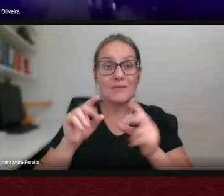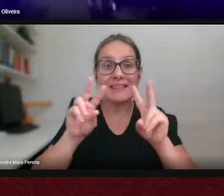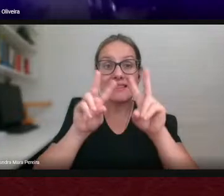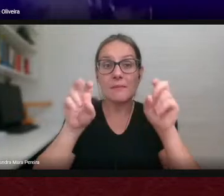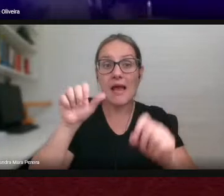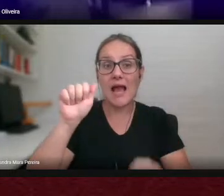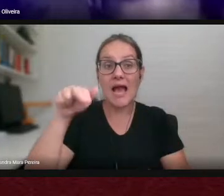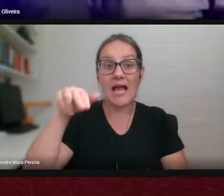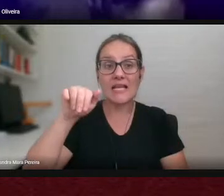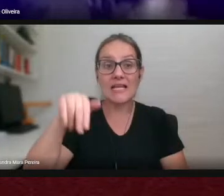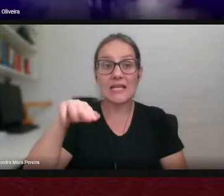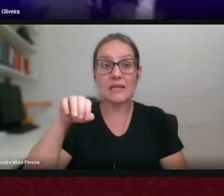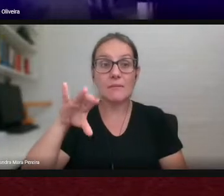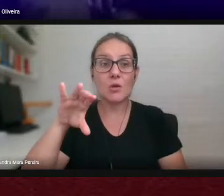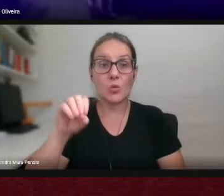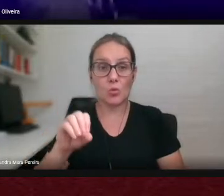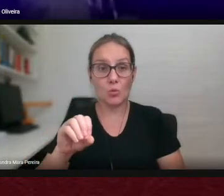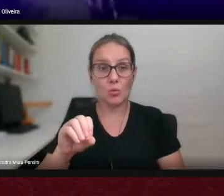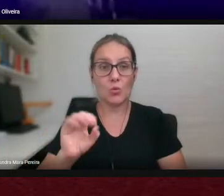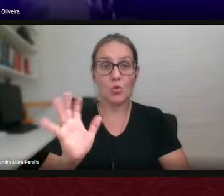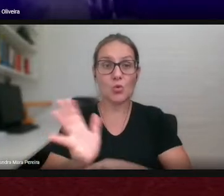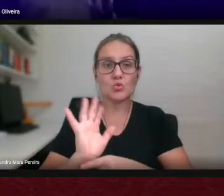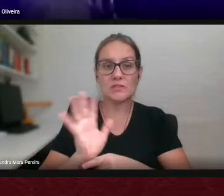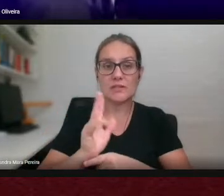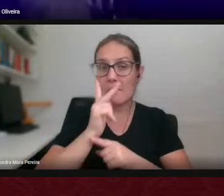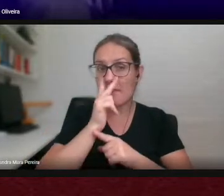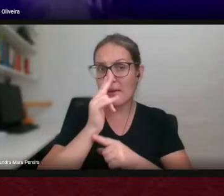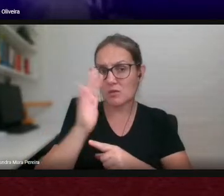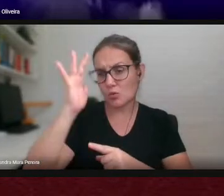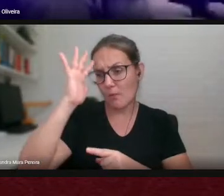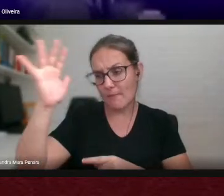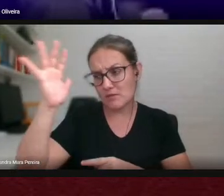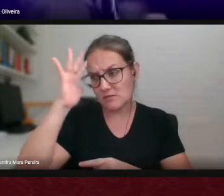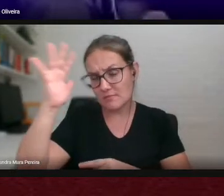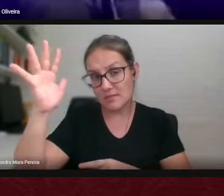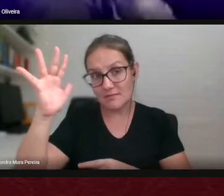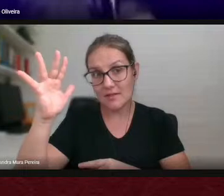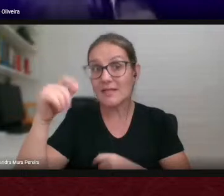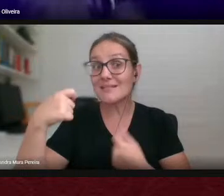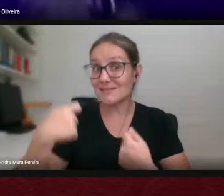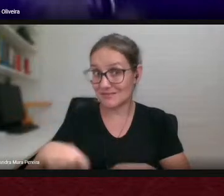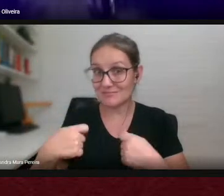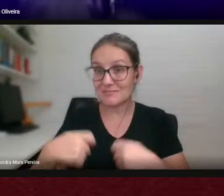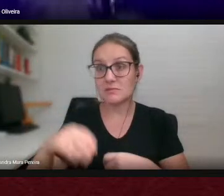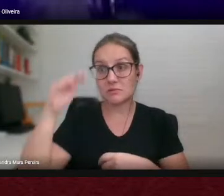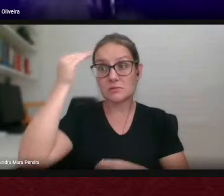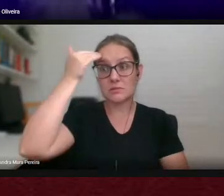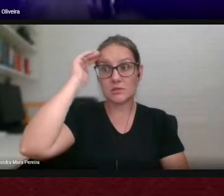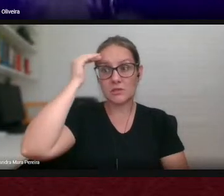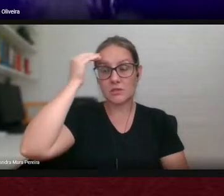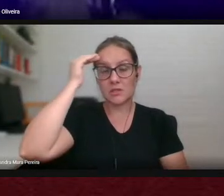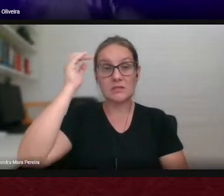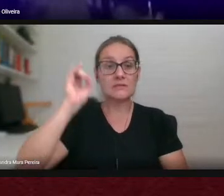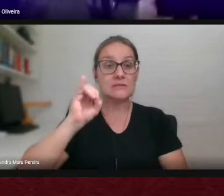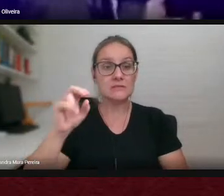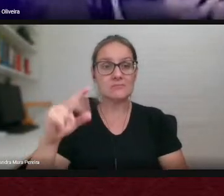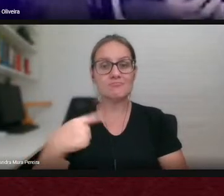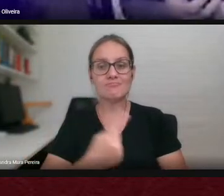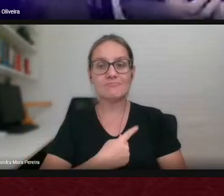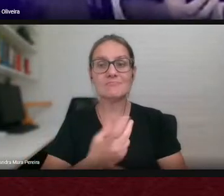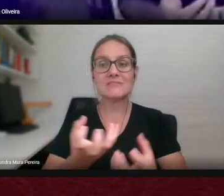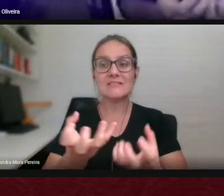cinema funciona como um pensamento e isso tem que ser muito bem compreendido se nós quisermos